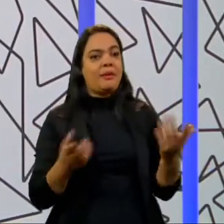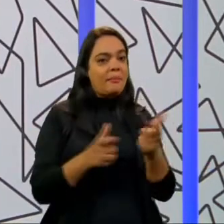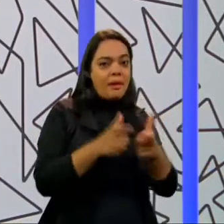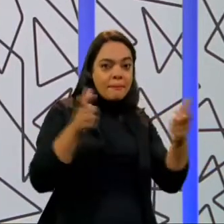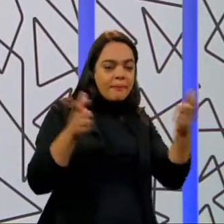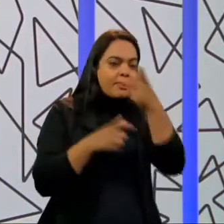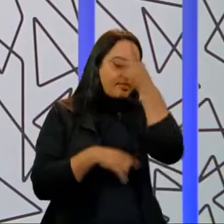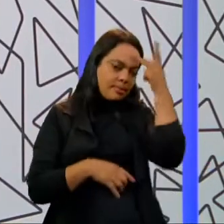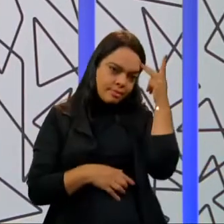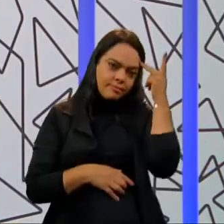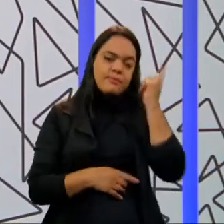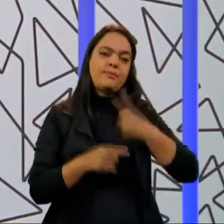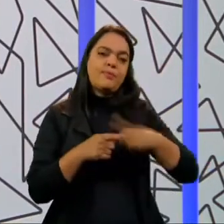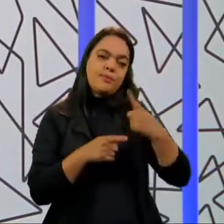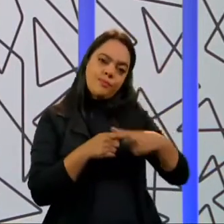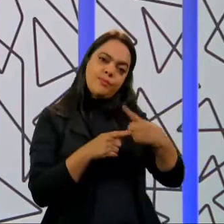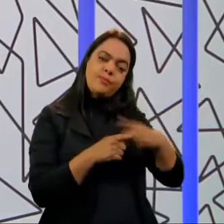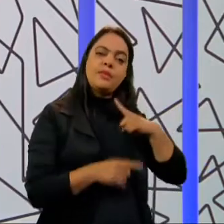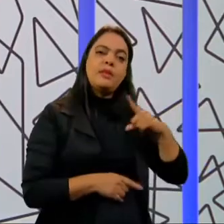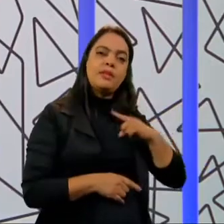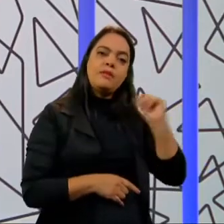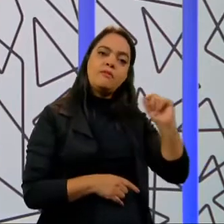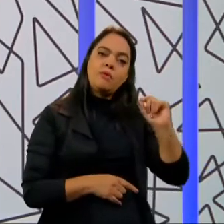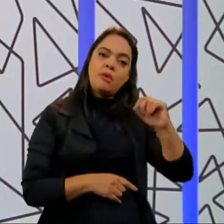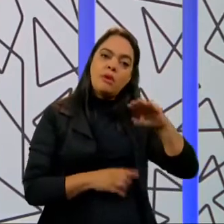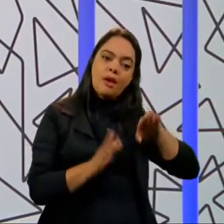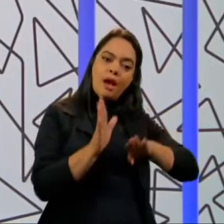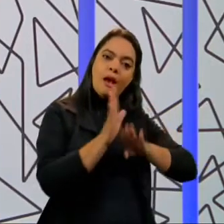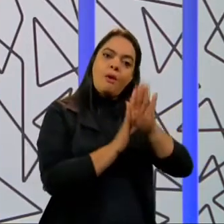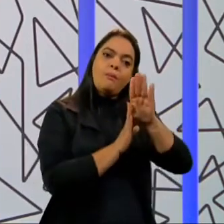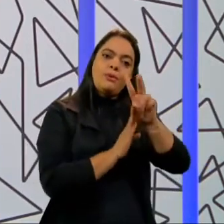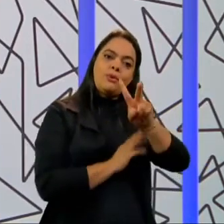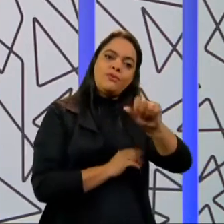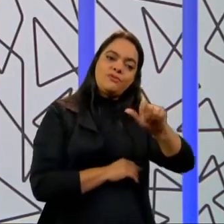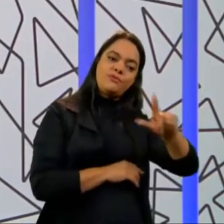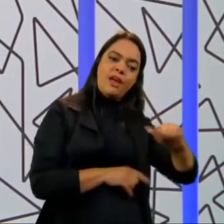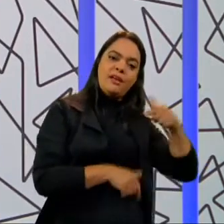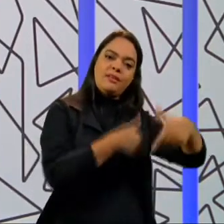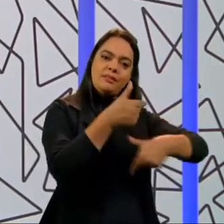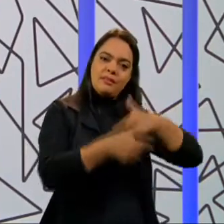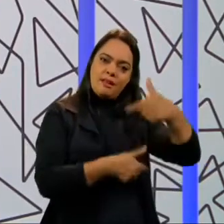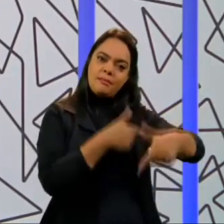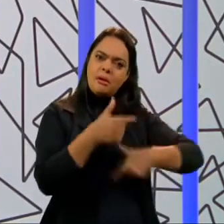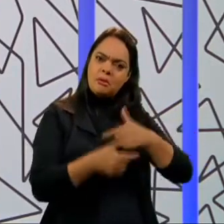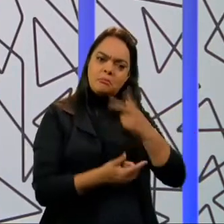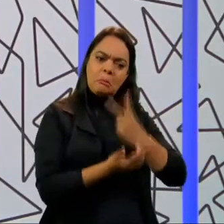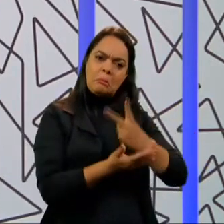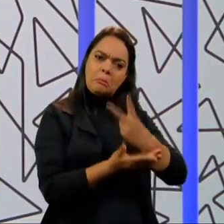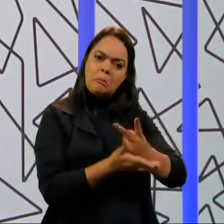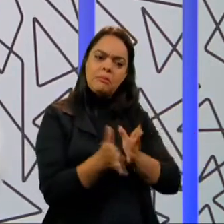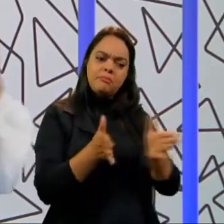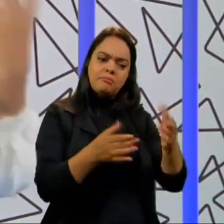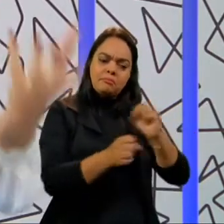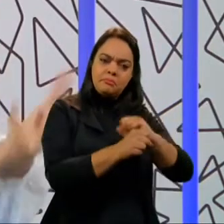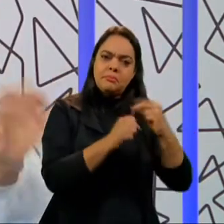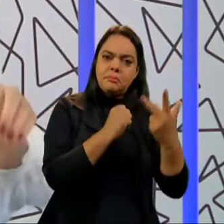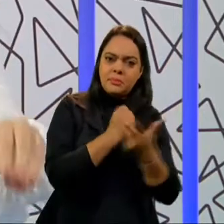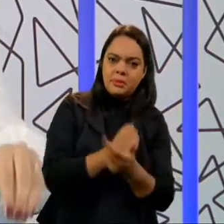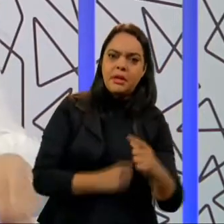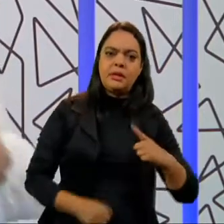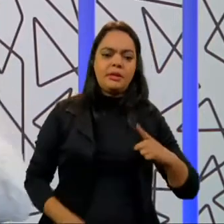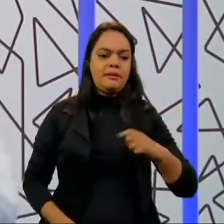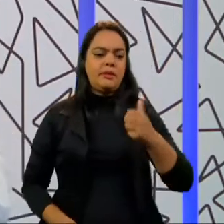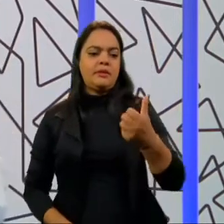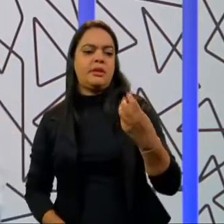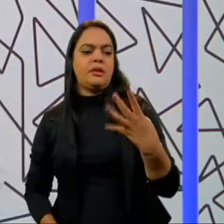parte das pessoas, porque nós tivemos, então, a geração de vagas no mercado de trabalho no ano de pandemia. Então, nós tivemos 143